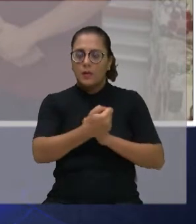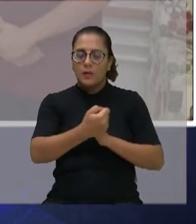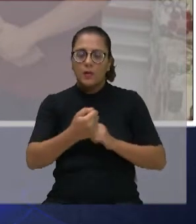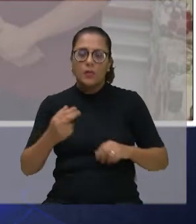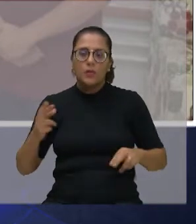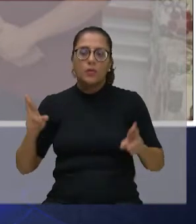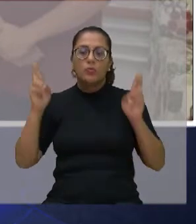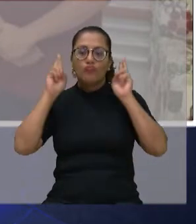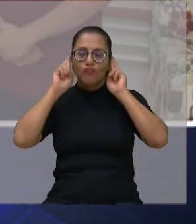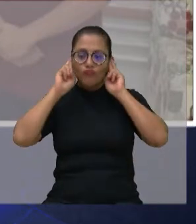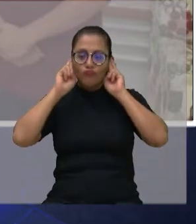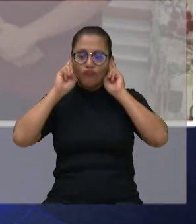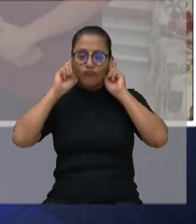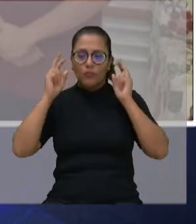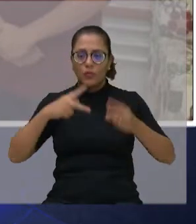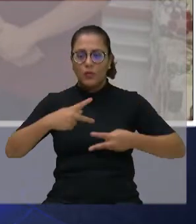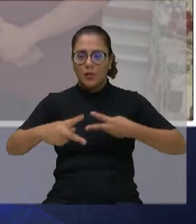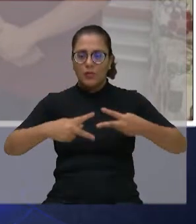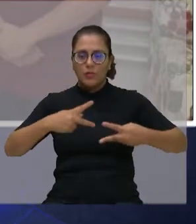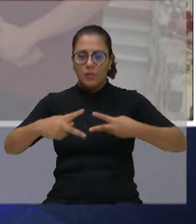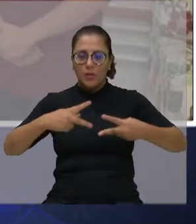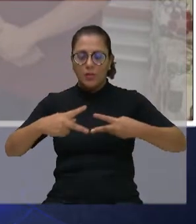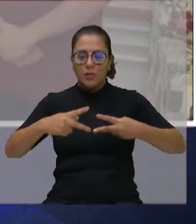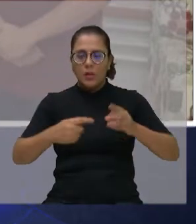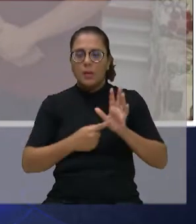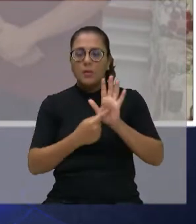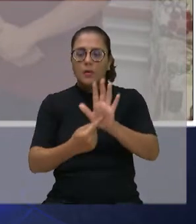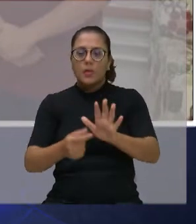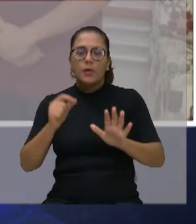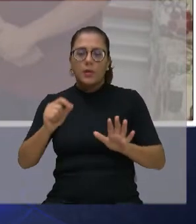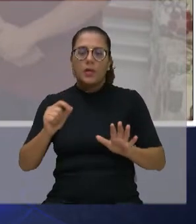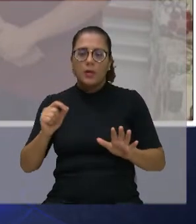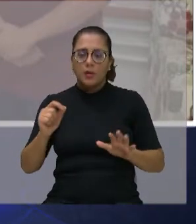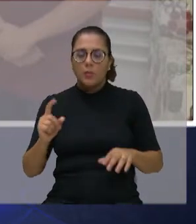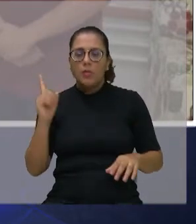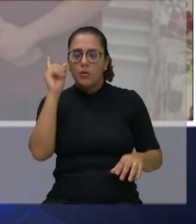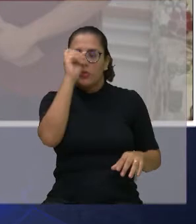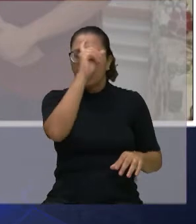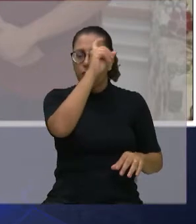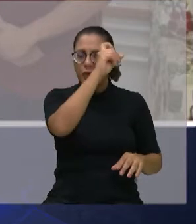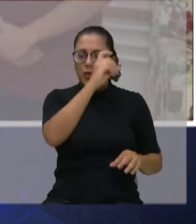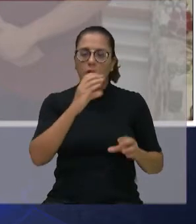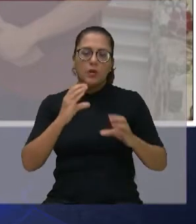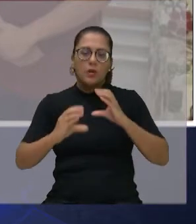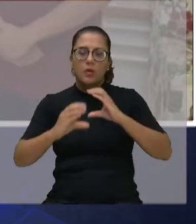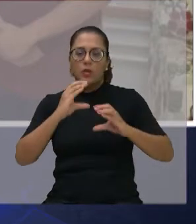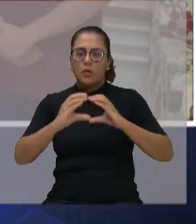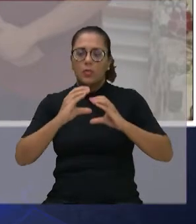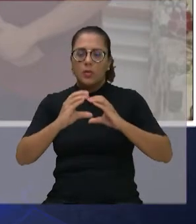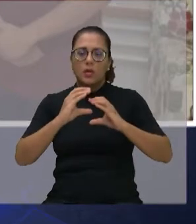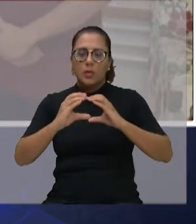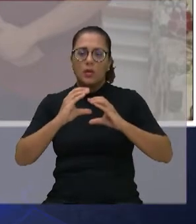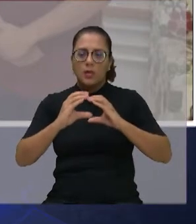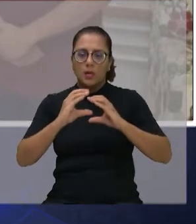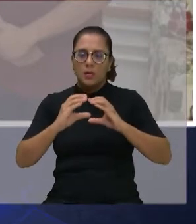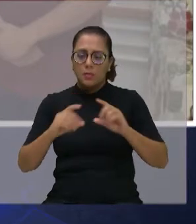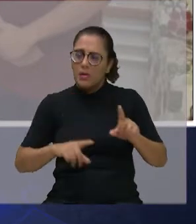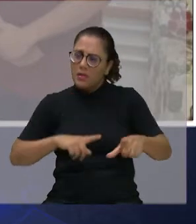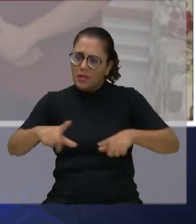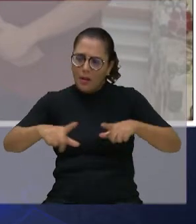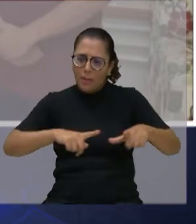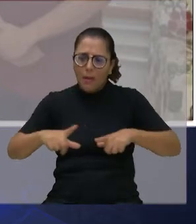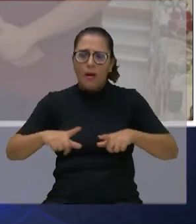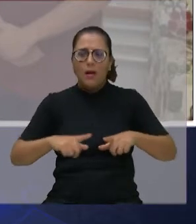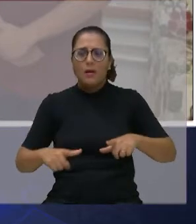para mostrar a dificuldade que essas pessoas estão tendo para se comunicar, para a inserção no mercado de trabalho, no